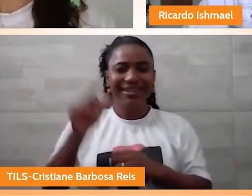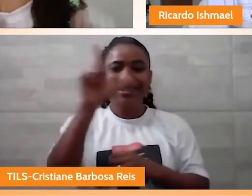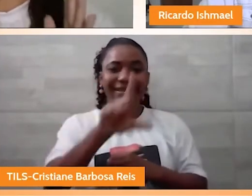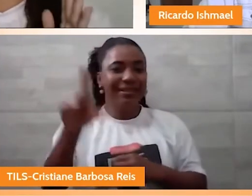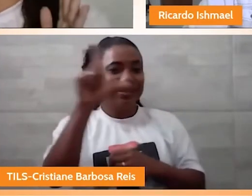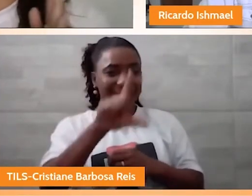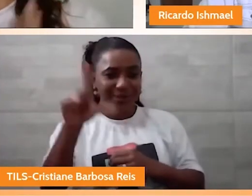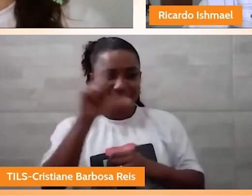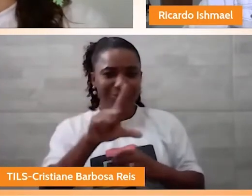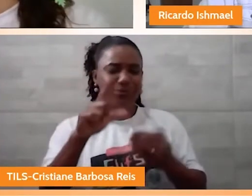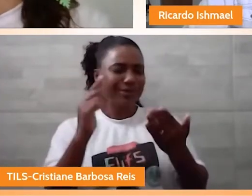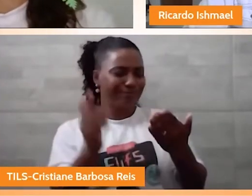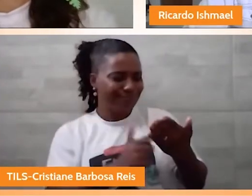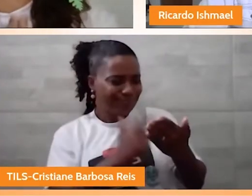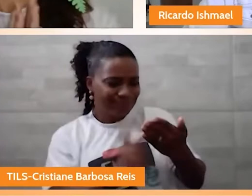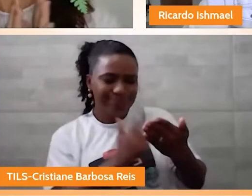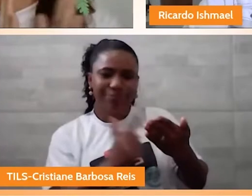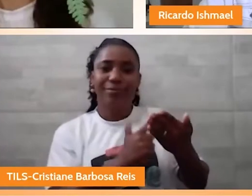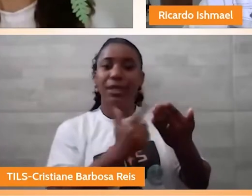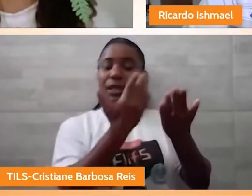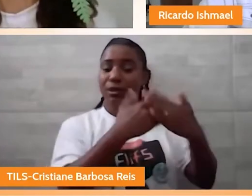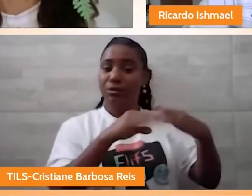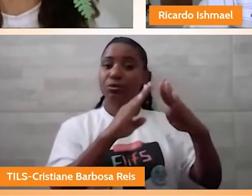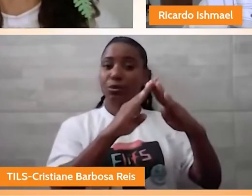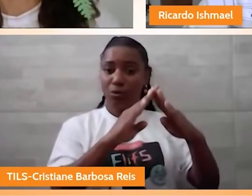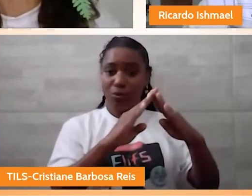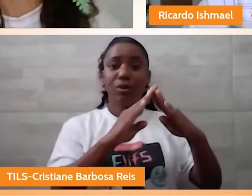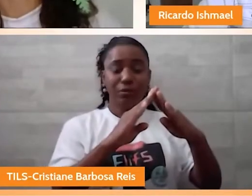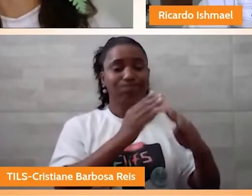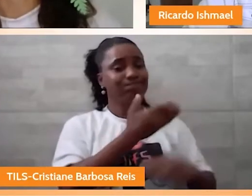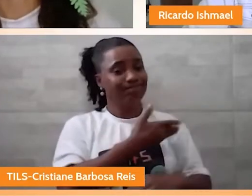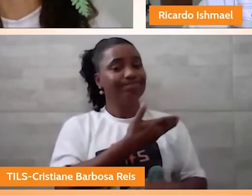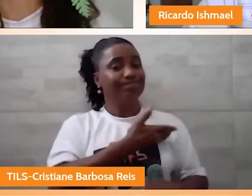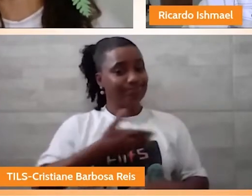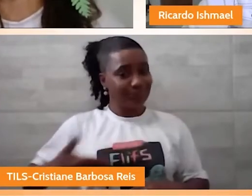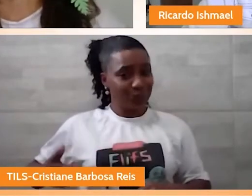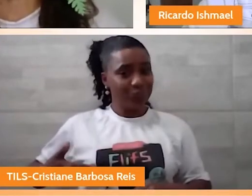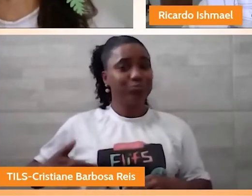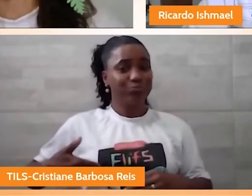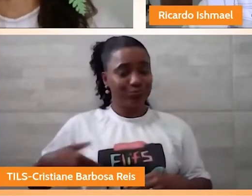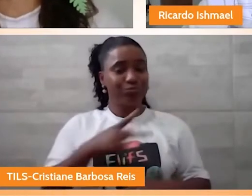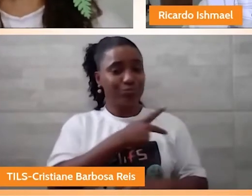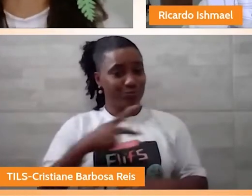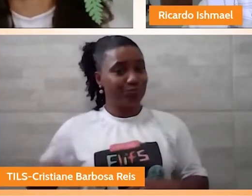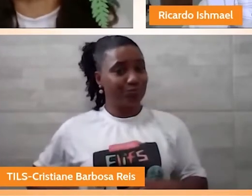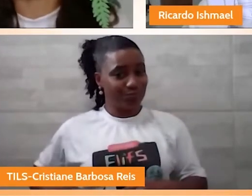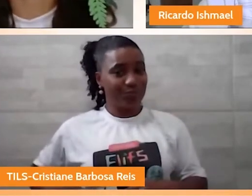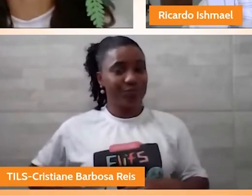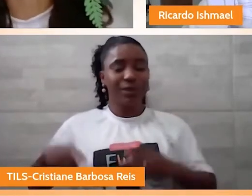fala isso, a gente fala da escola pública, a gente fala da escola privada, que esse repertório não